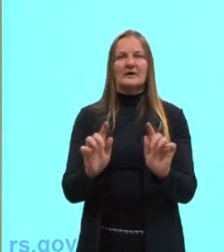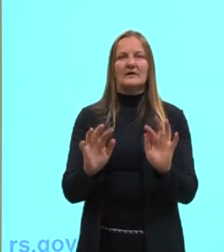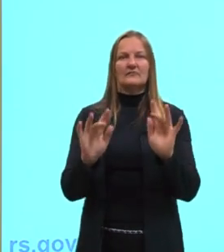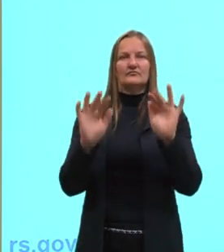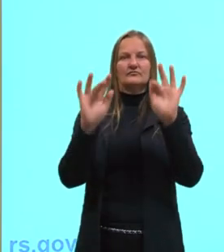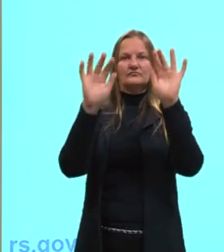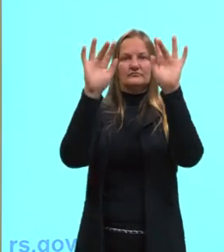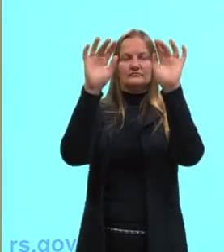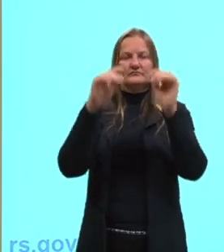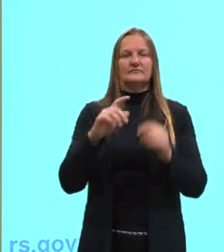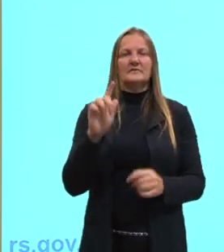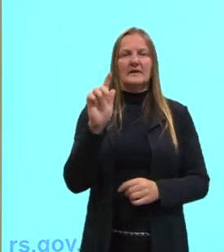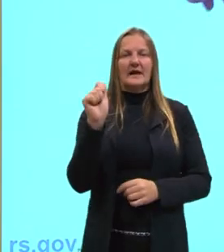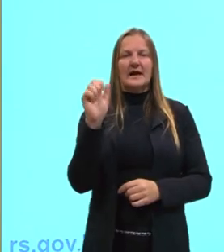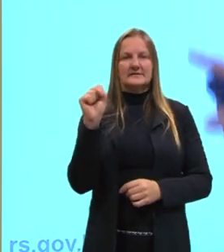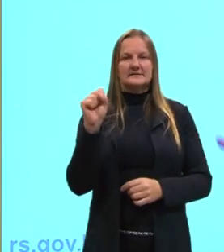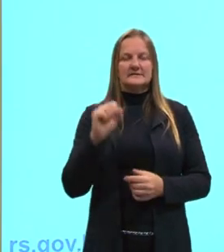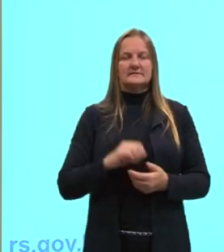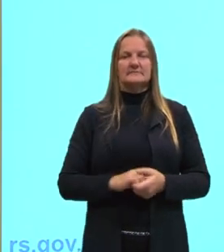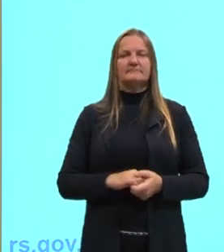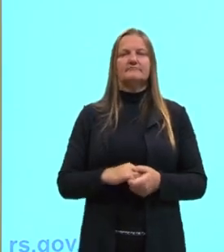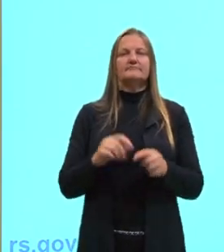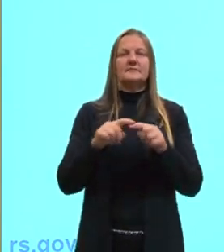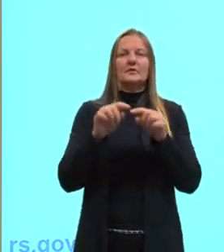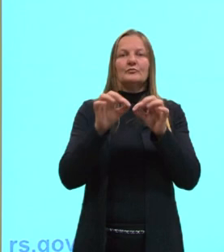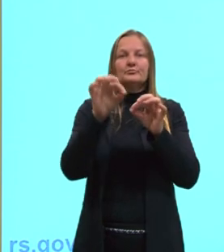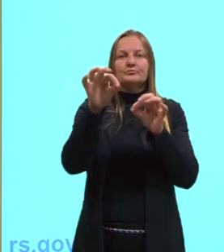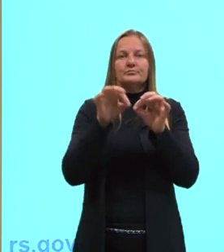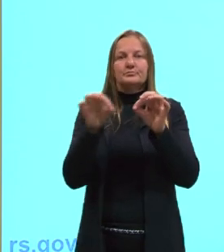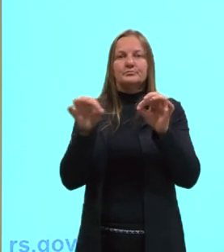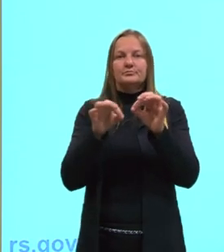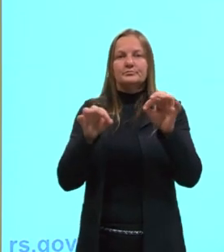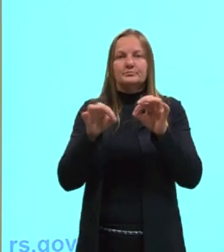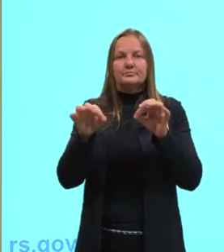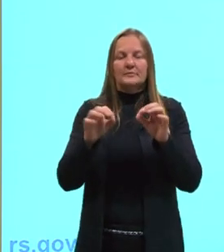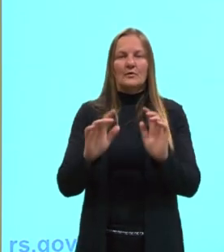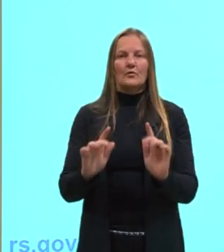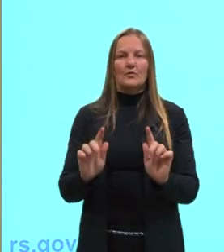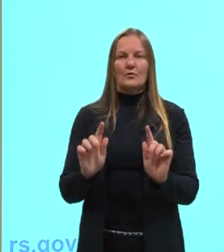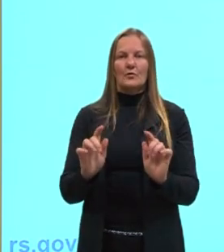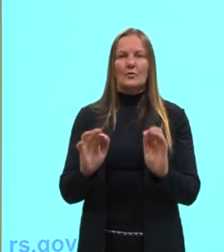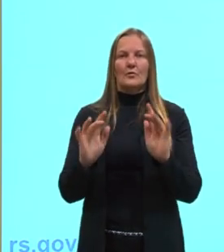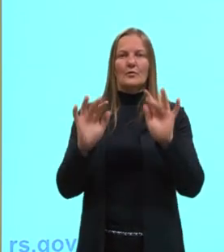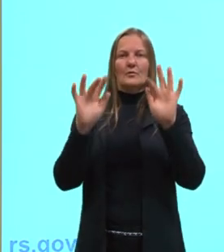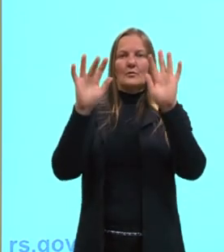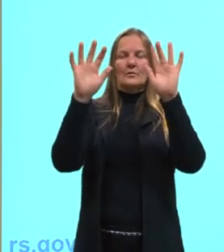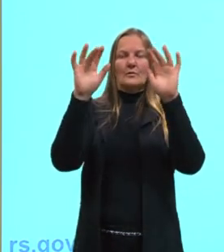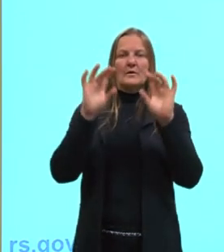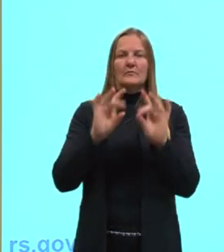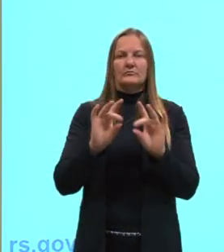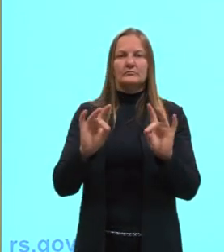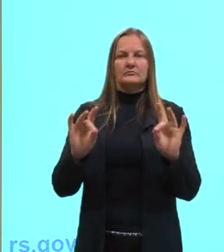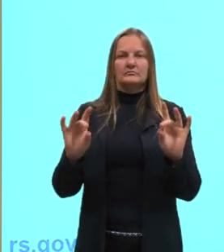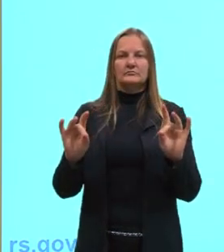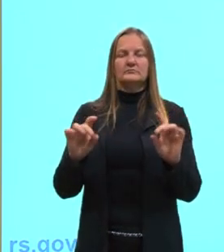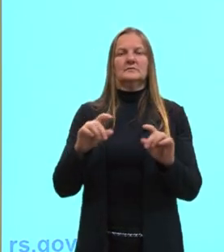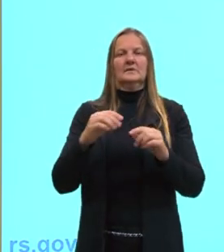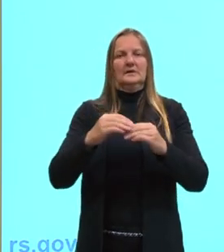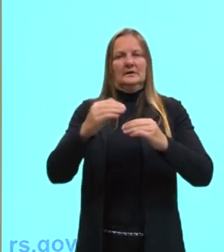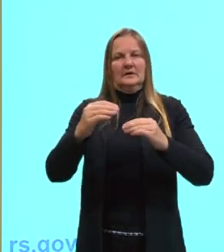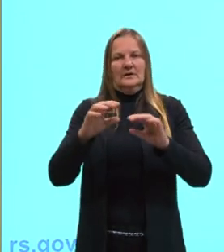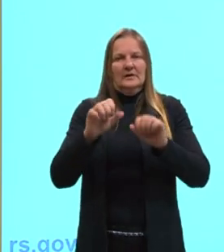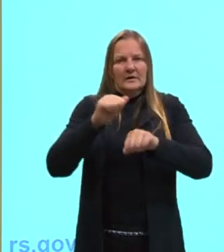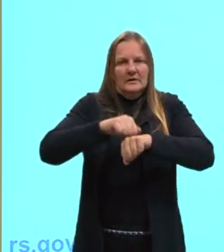vapor, né? De gás. E estão muito distantes entre si, né? O líquido já está um pouco mais distante que o sólido.